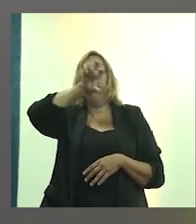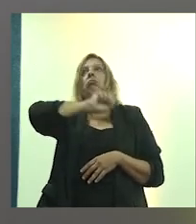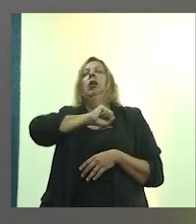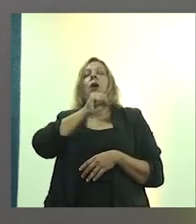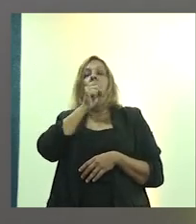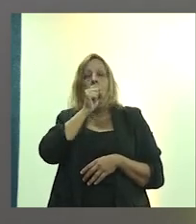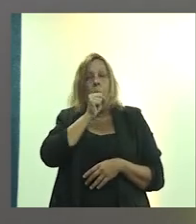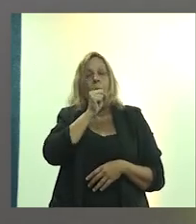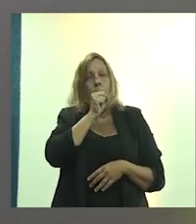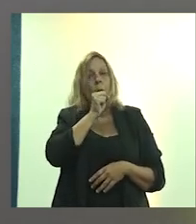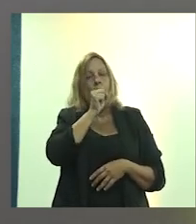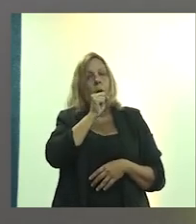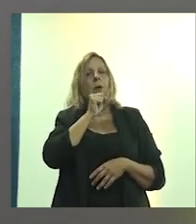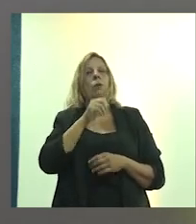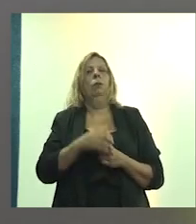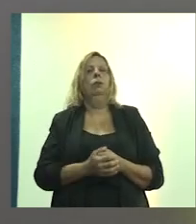enfim.